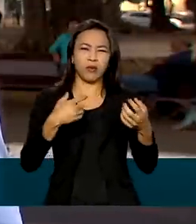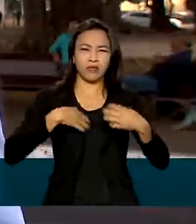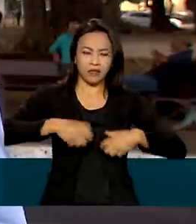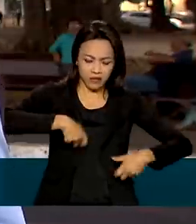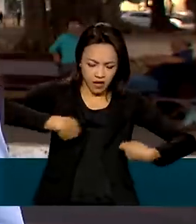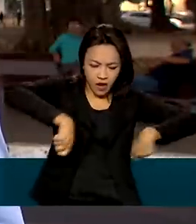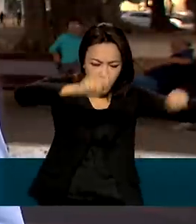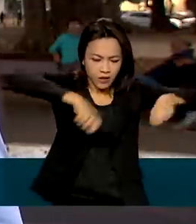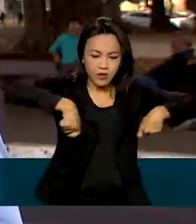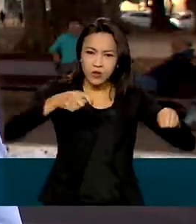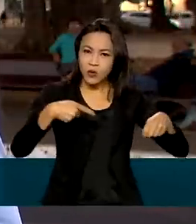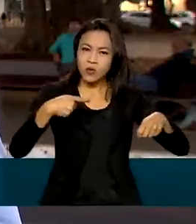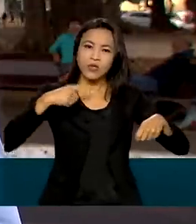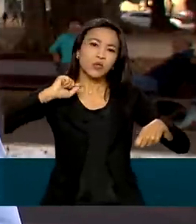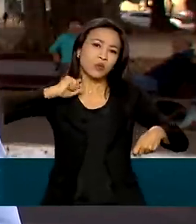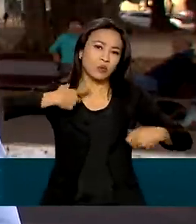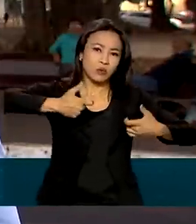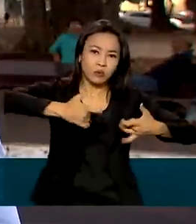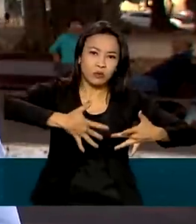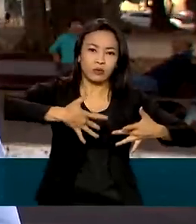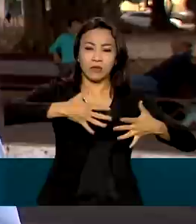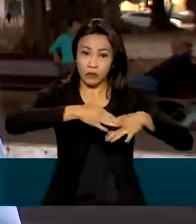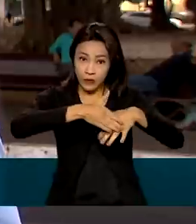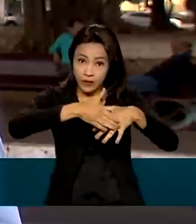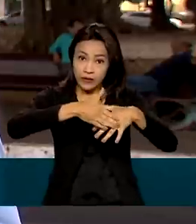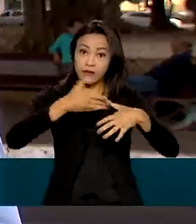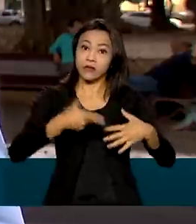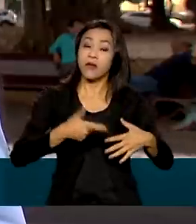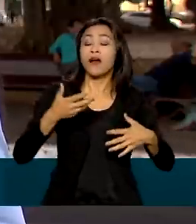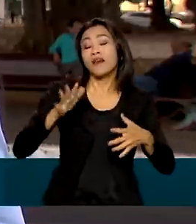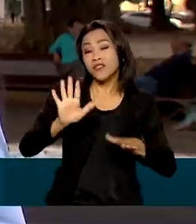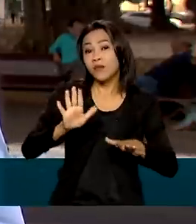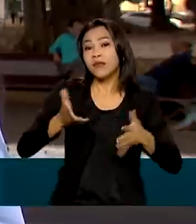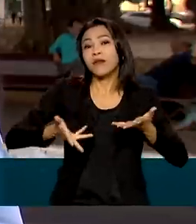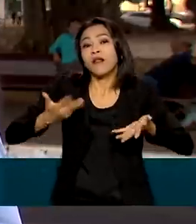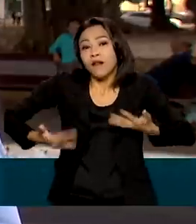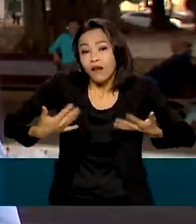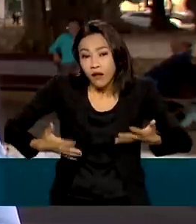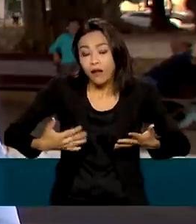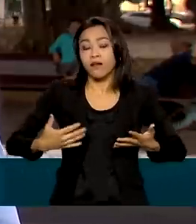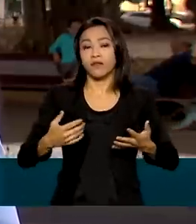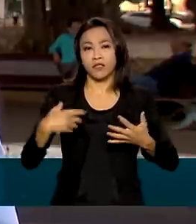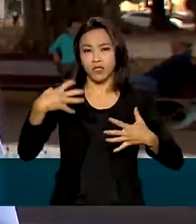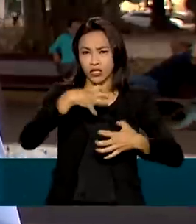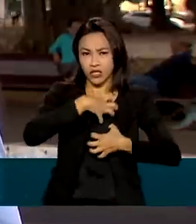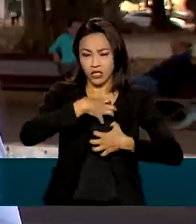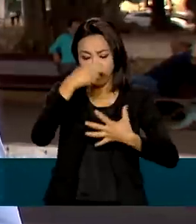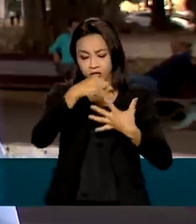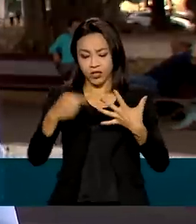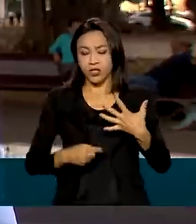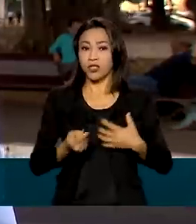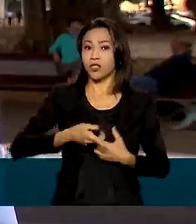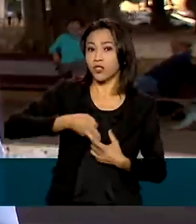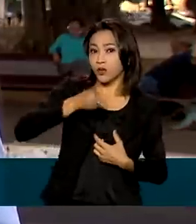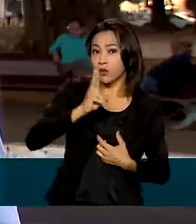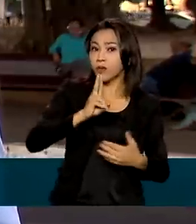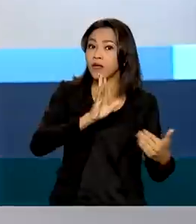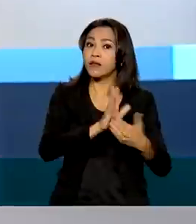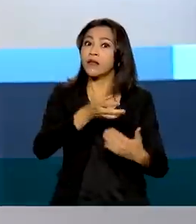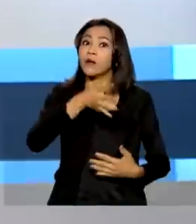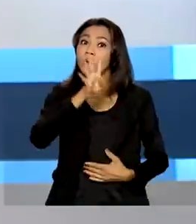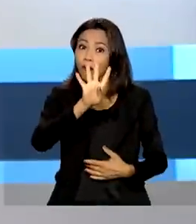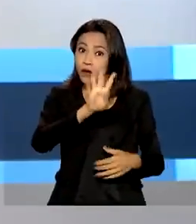lençóis. Os infectados geralmente apresentam um quadro clínico leve e os sinais e sintomas duram de 2 a 4 semanas.